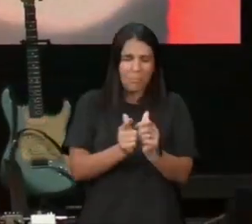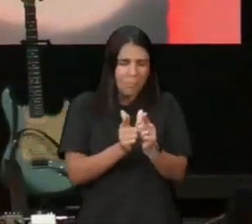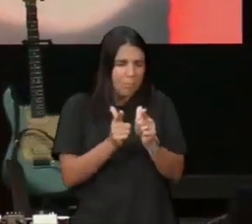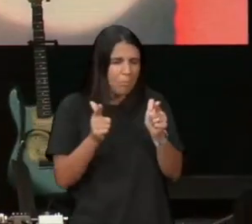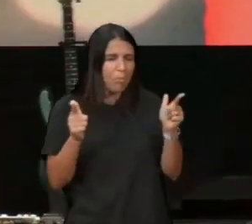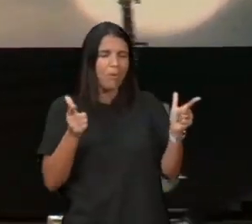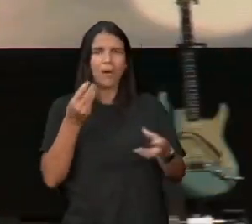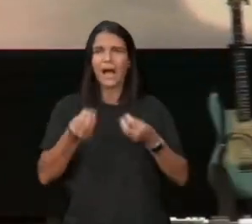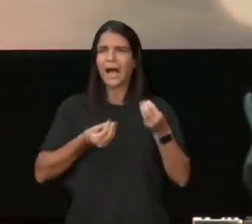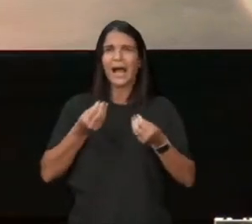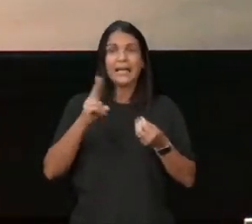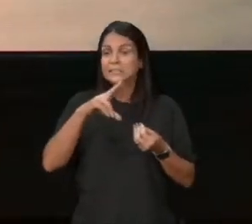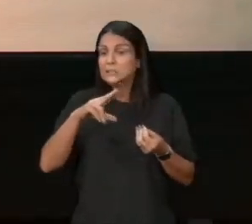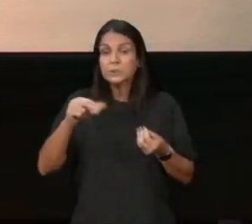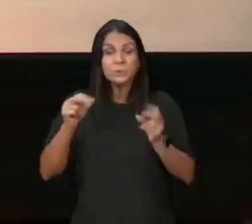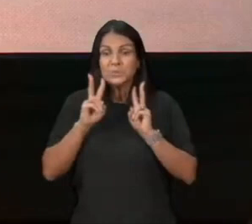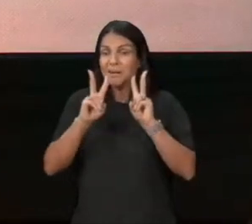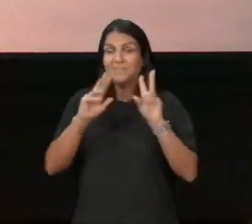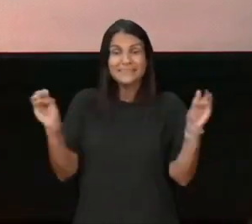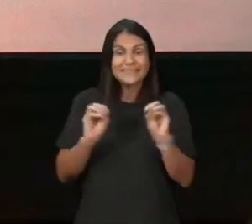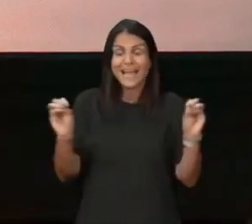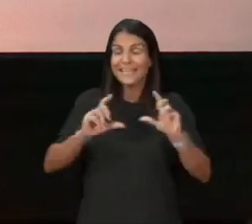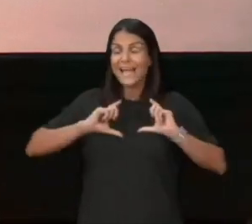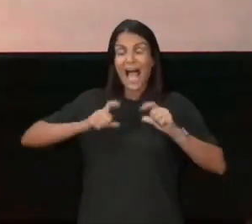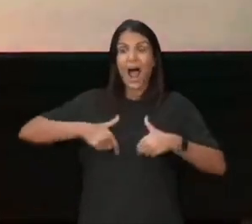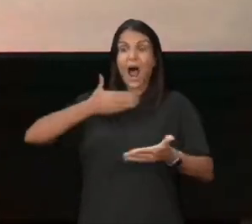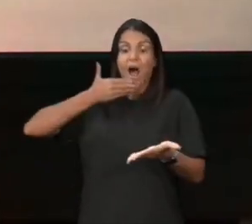Jesus vira e fala assim, nunca vi em Israel, nada parecido,